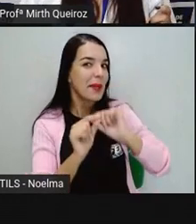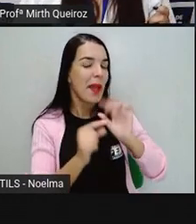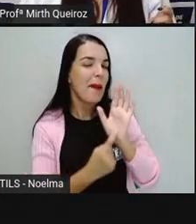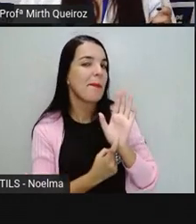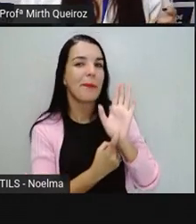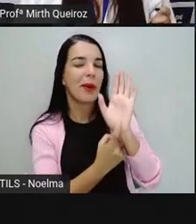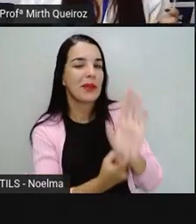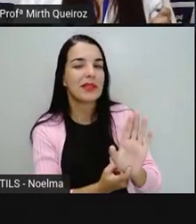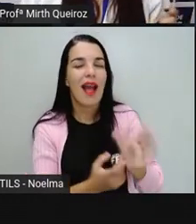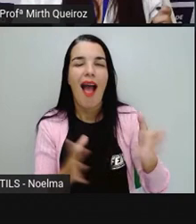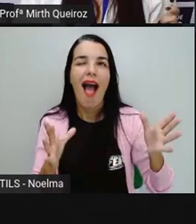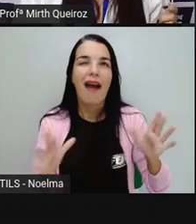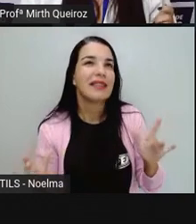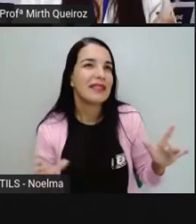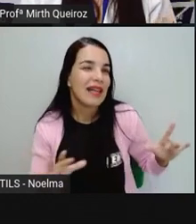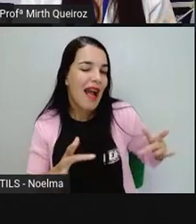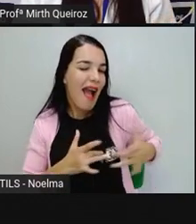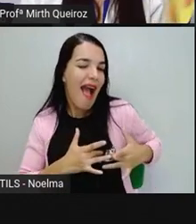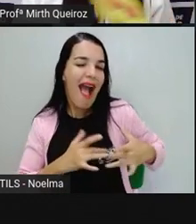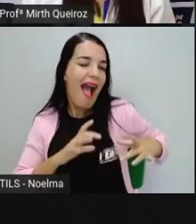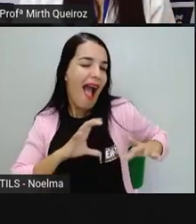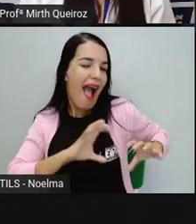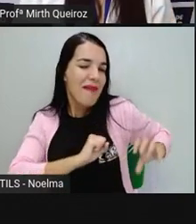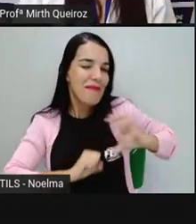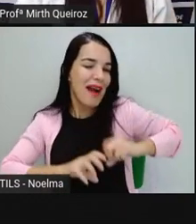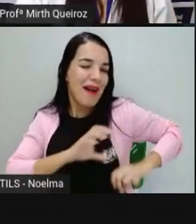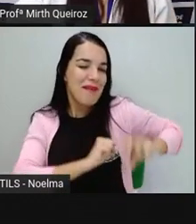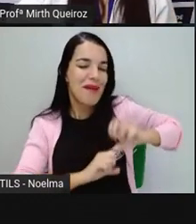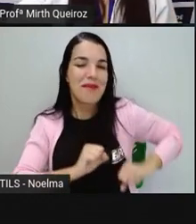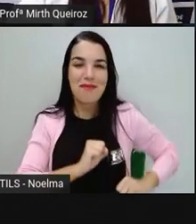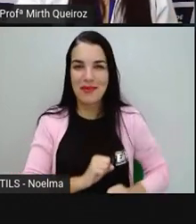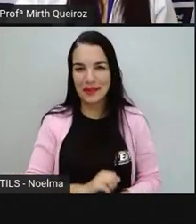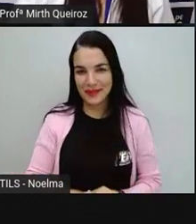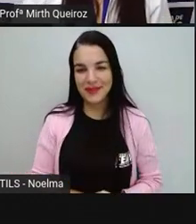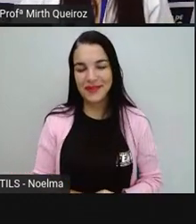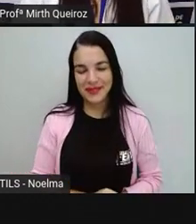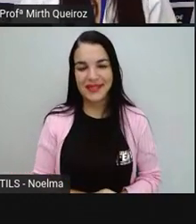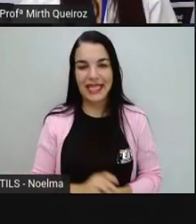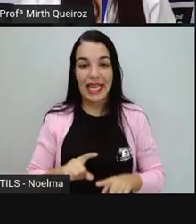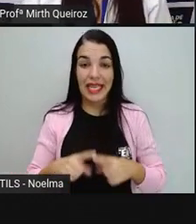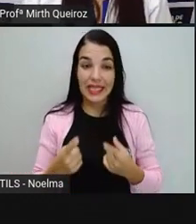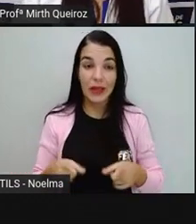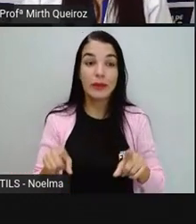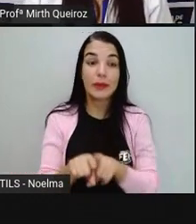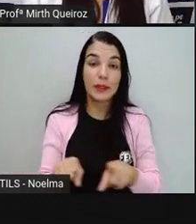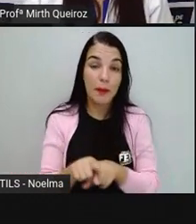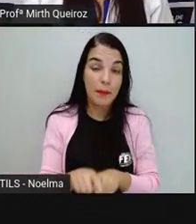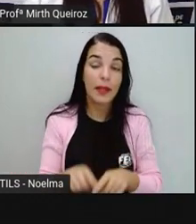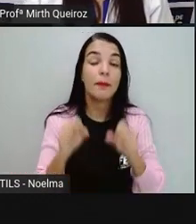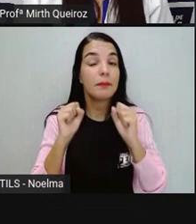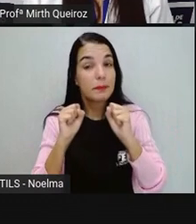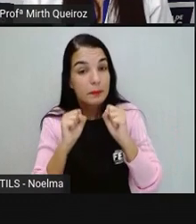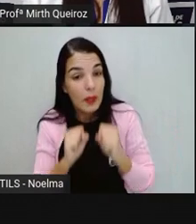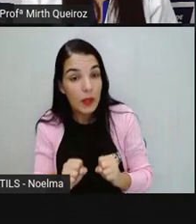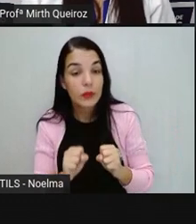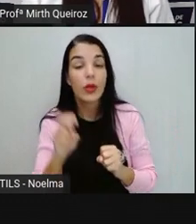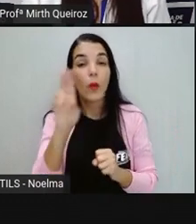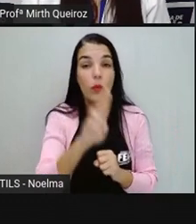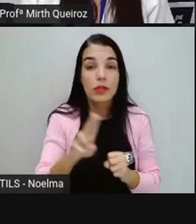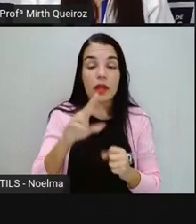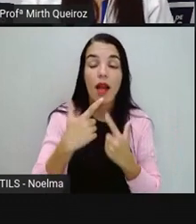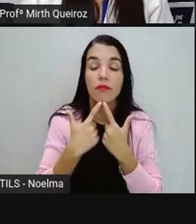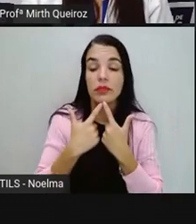apaixonado, amando. Os emotes, eles também servem para isso. Se trata de uma